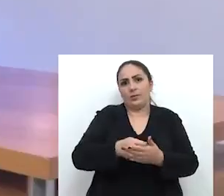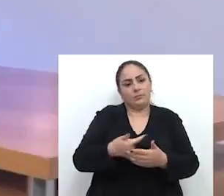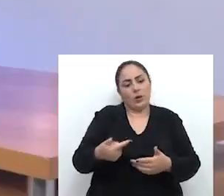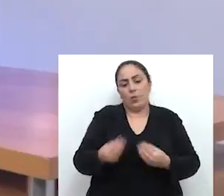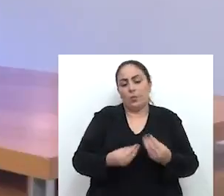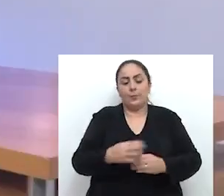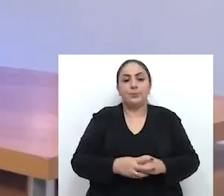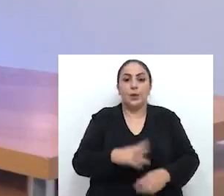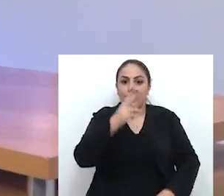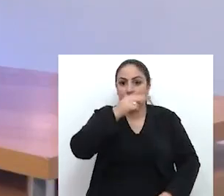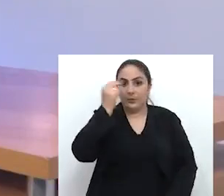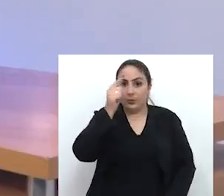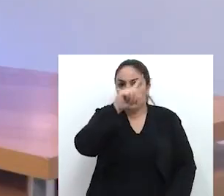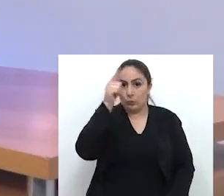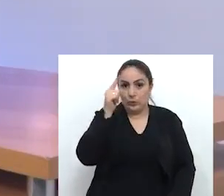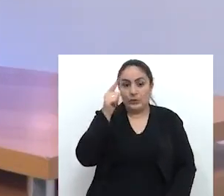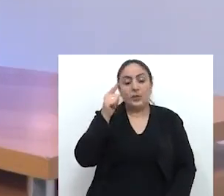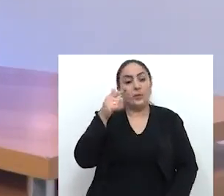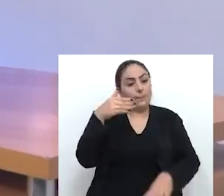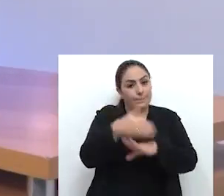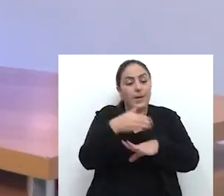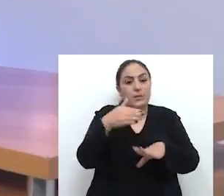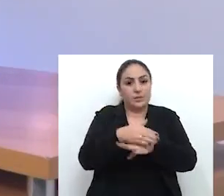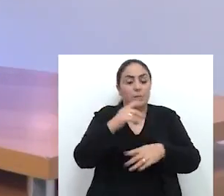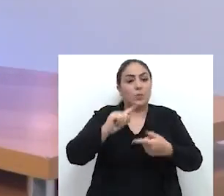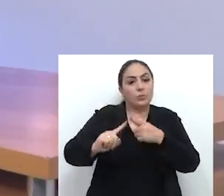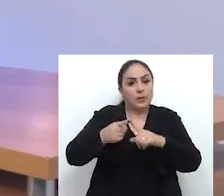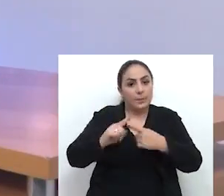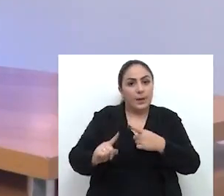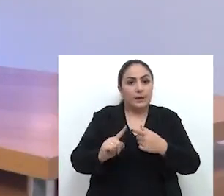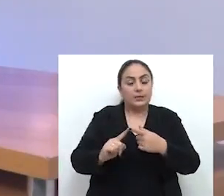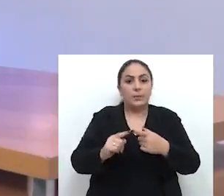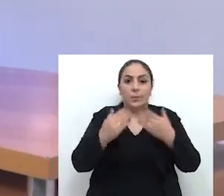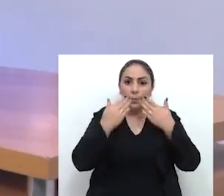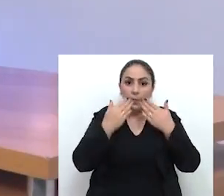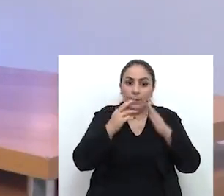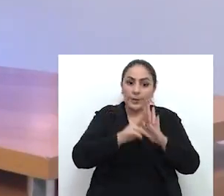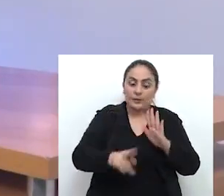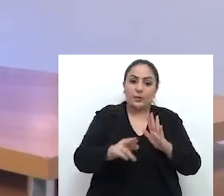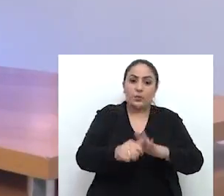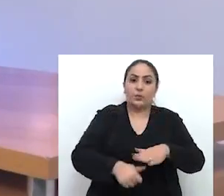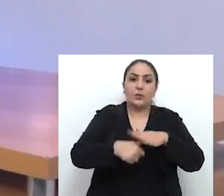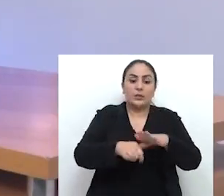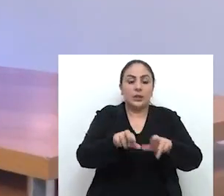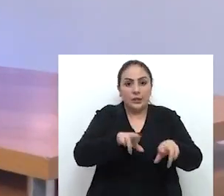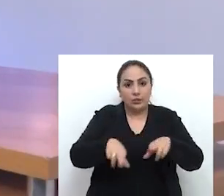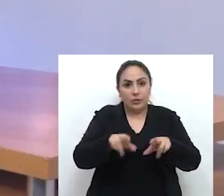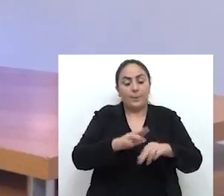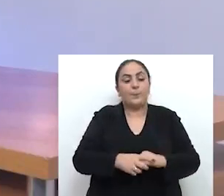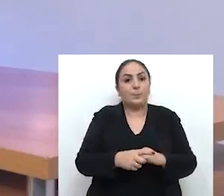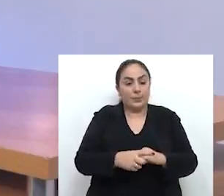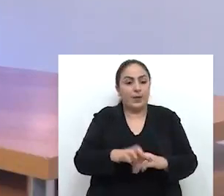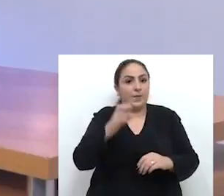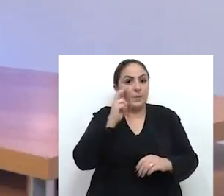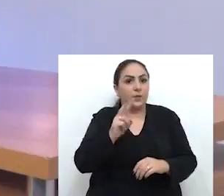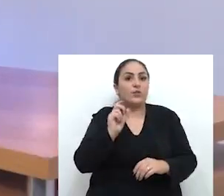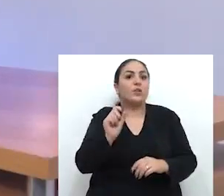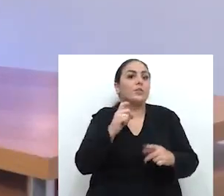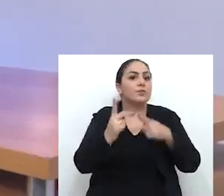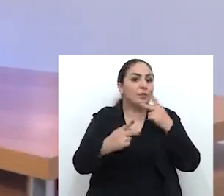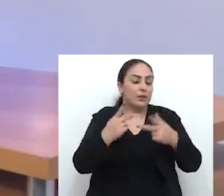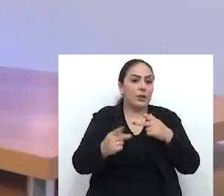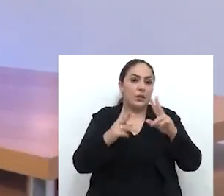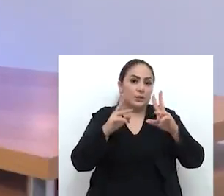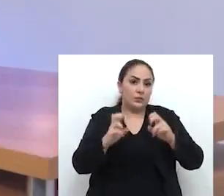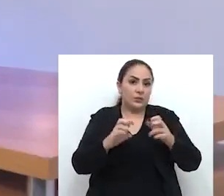E o prefeito Luciano Azevedo participou do debate representando os líderes regionais. Veja